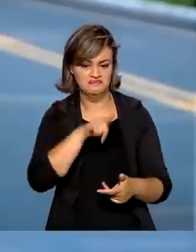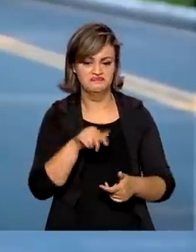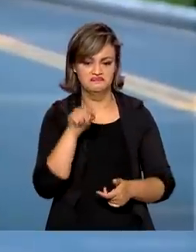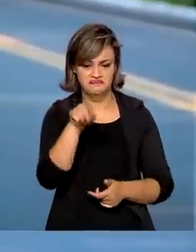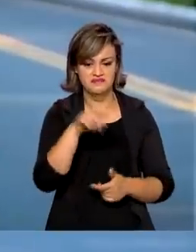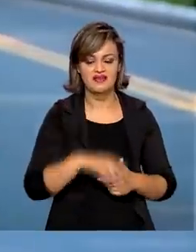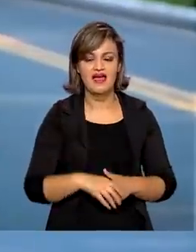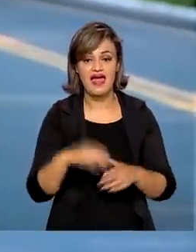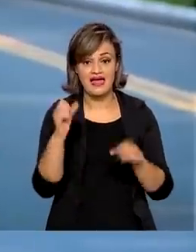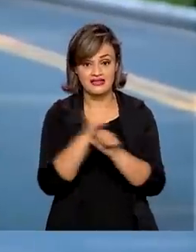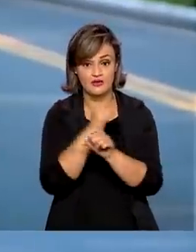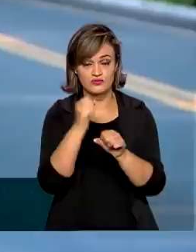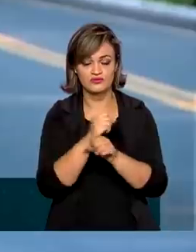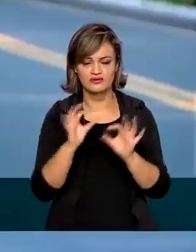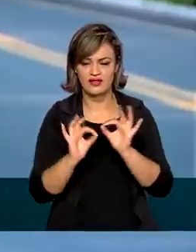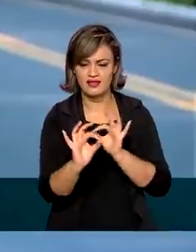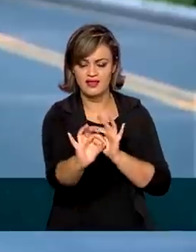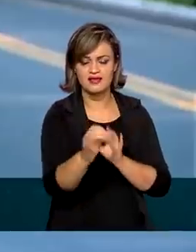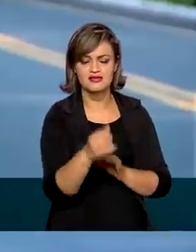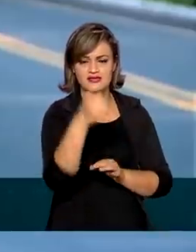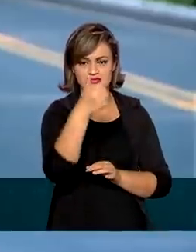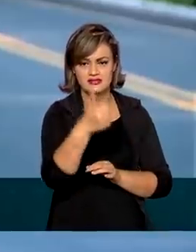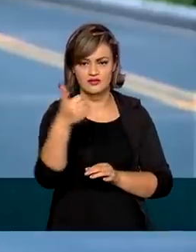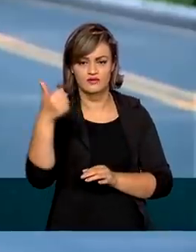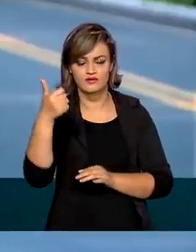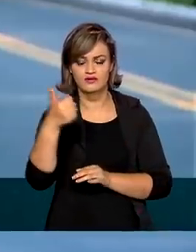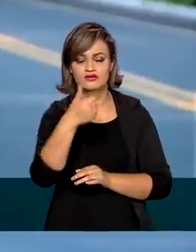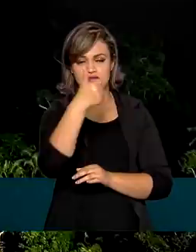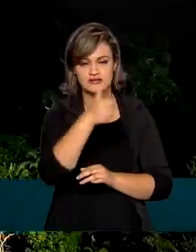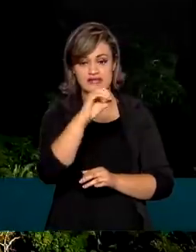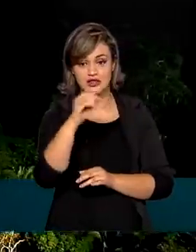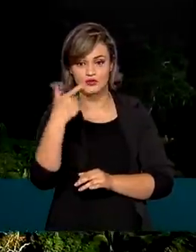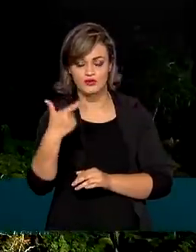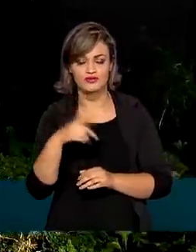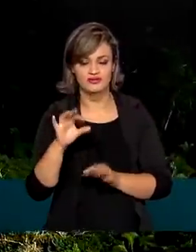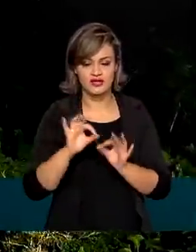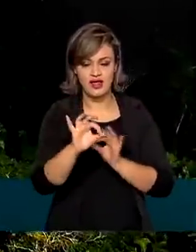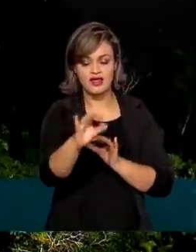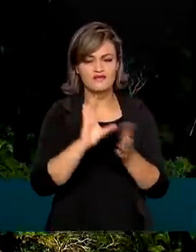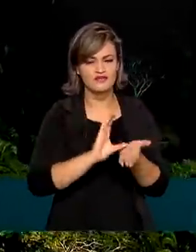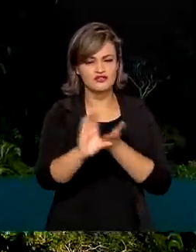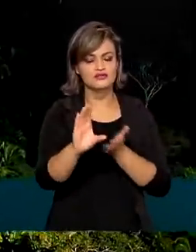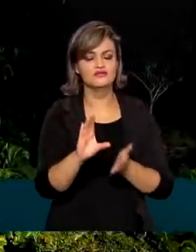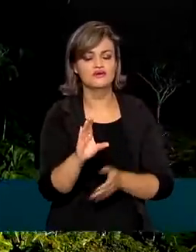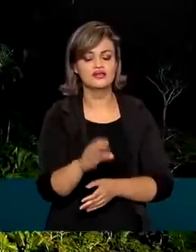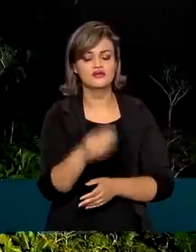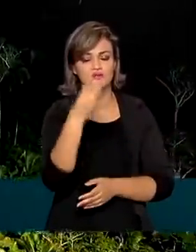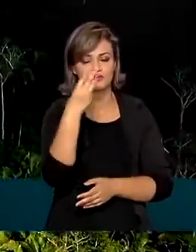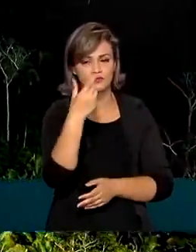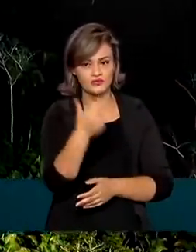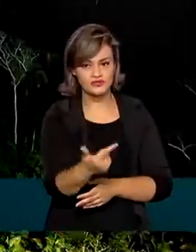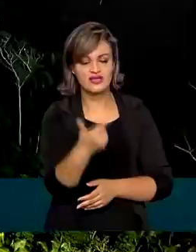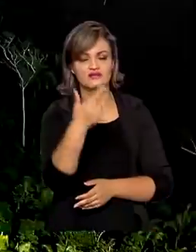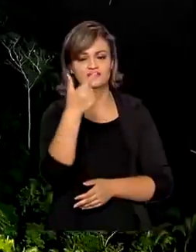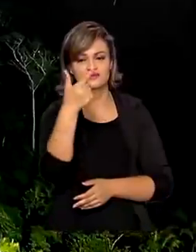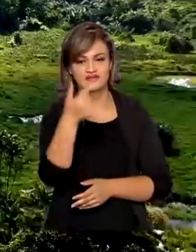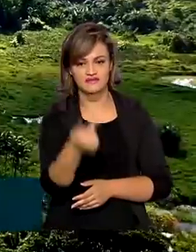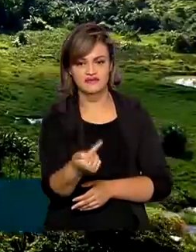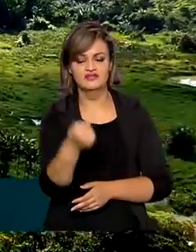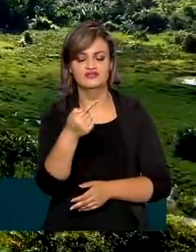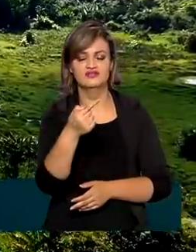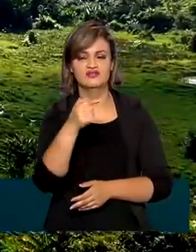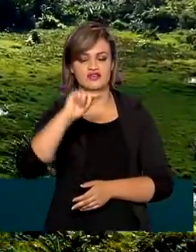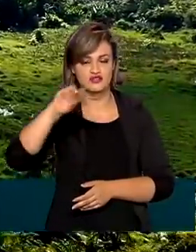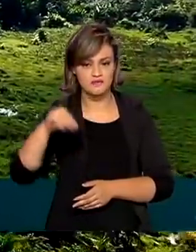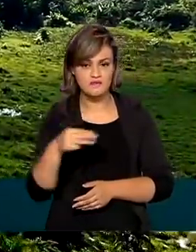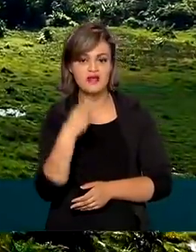A obra com 102 quilômetros de extensão contou com investimento de mais de R$ 227 milhões